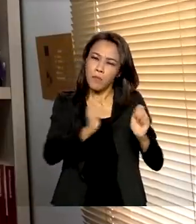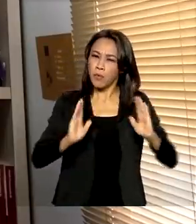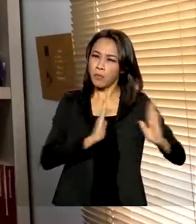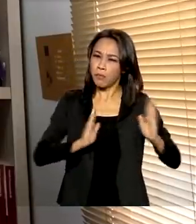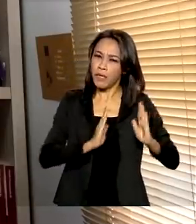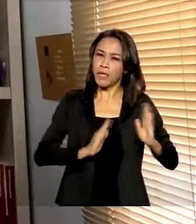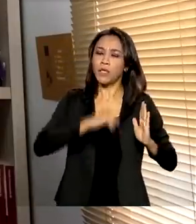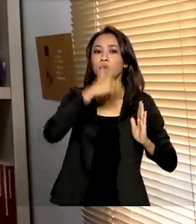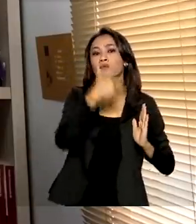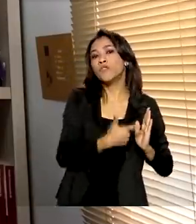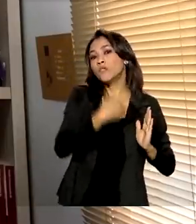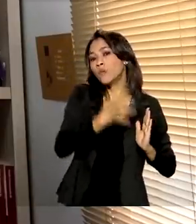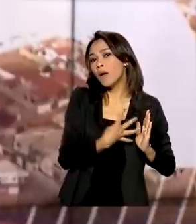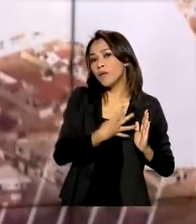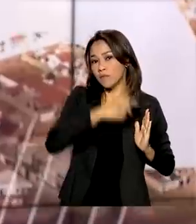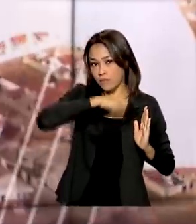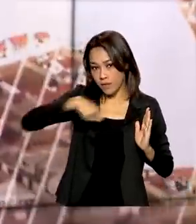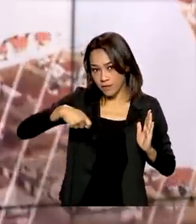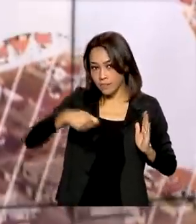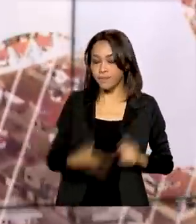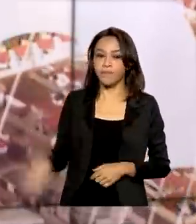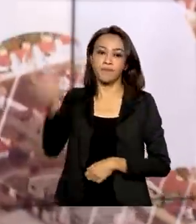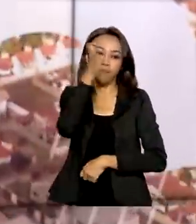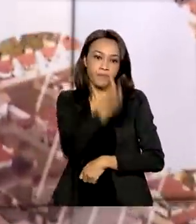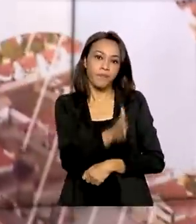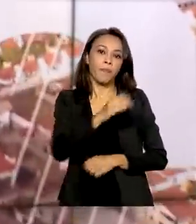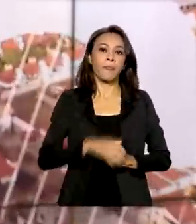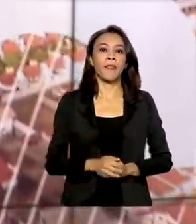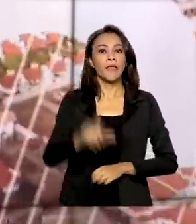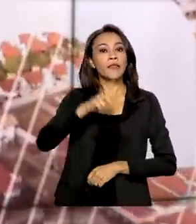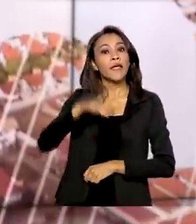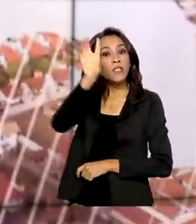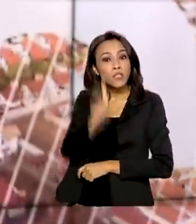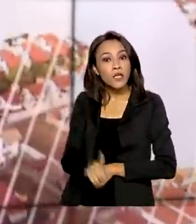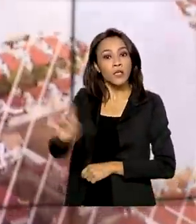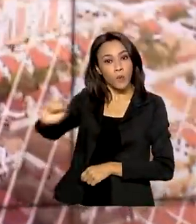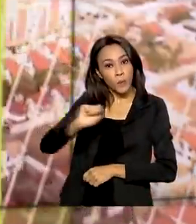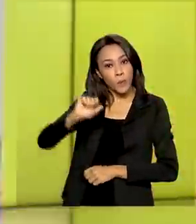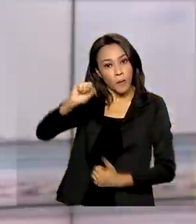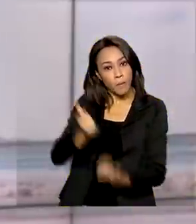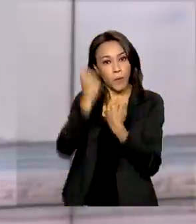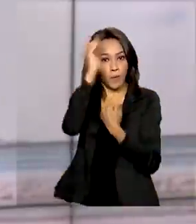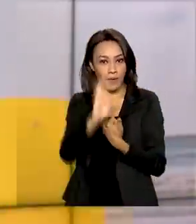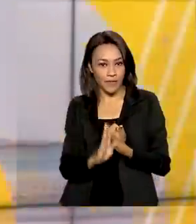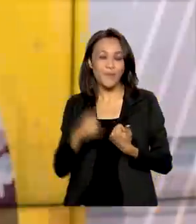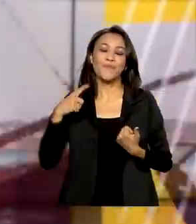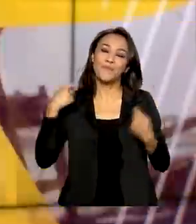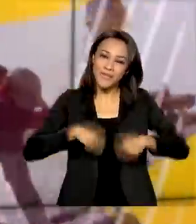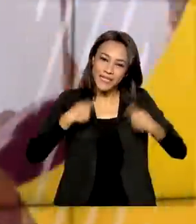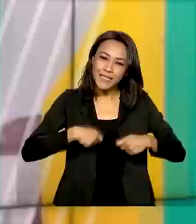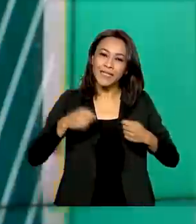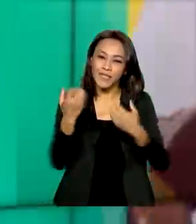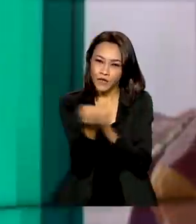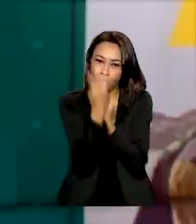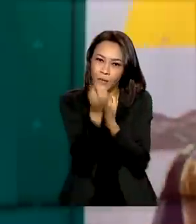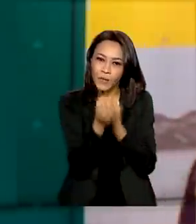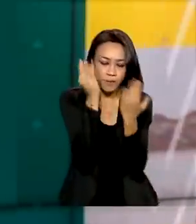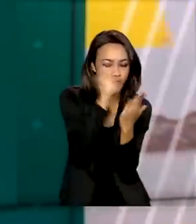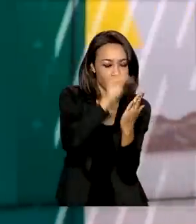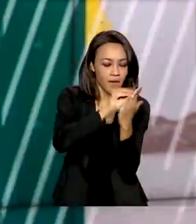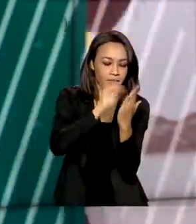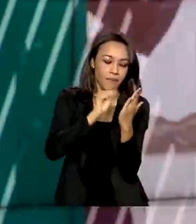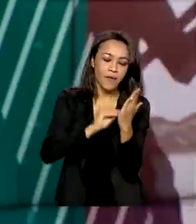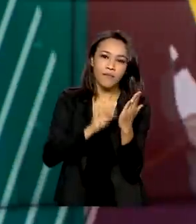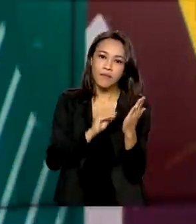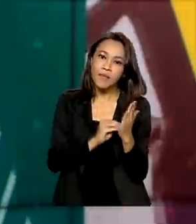24 meses. Para ter direito ao Auxílio Brasil, é preciso estar com os dados atualizados no Cadastro